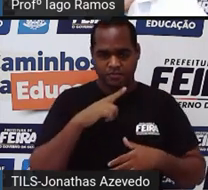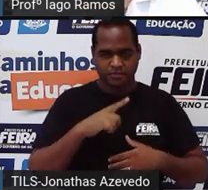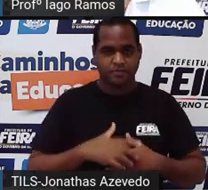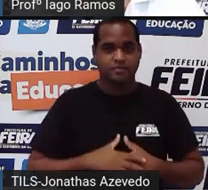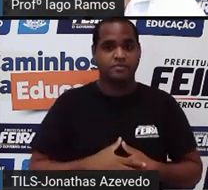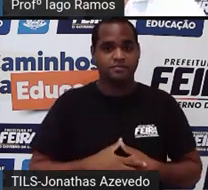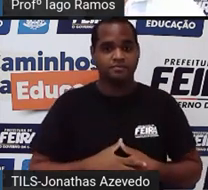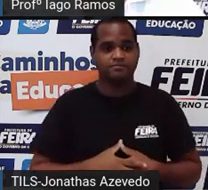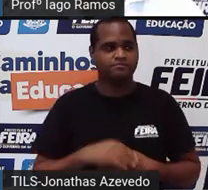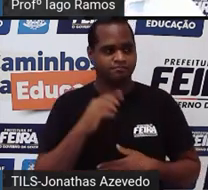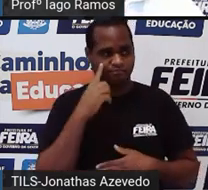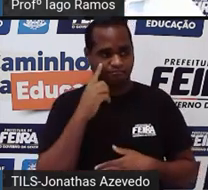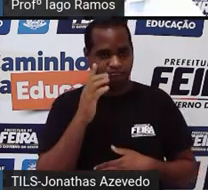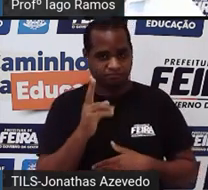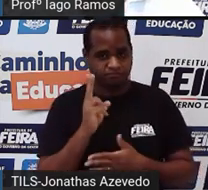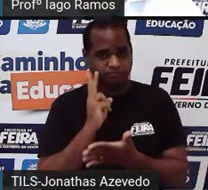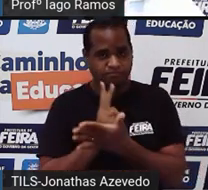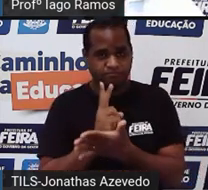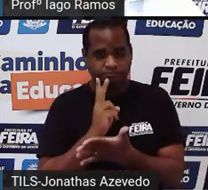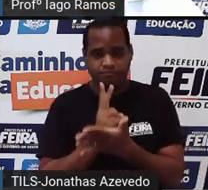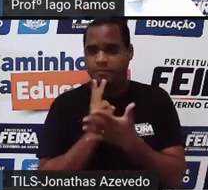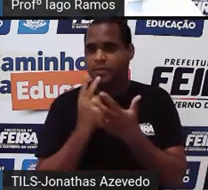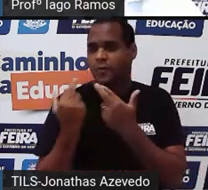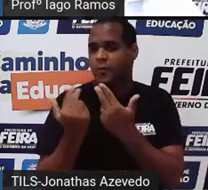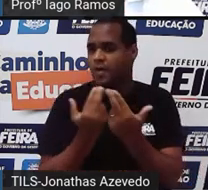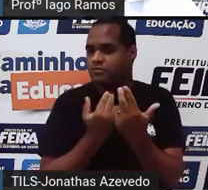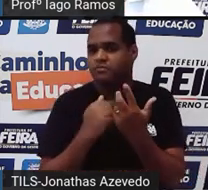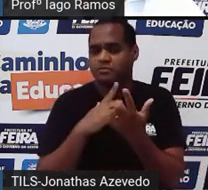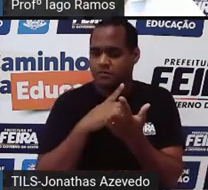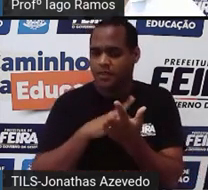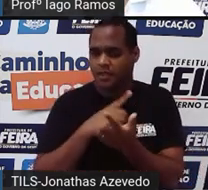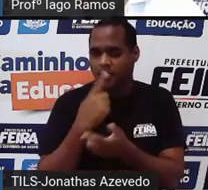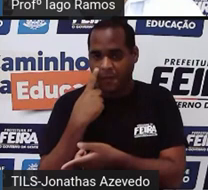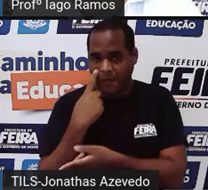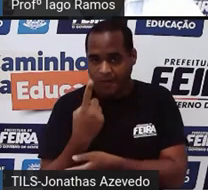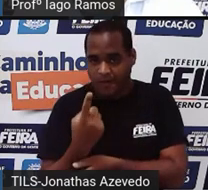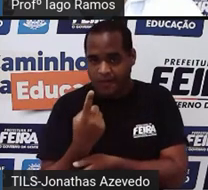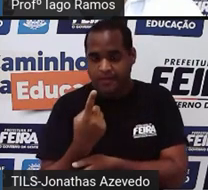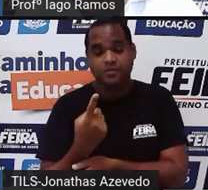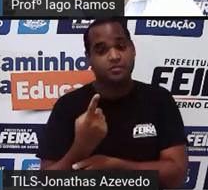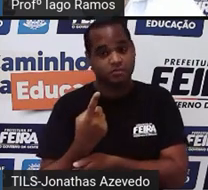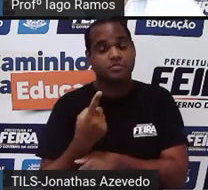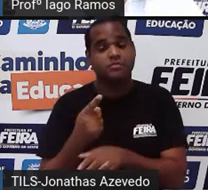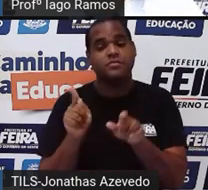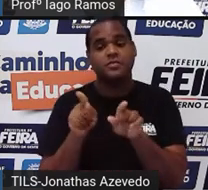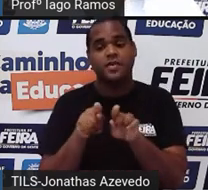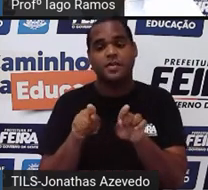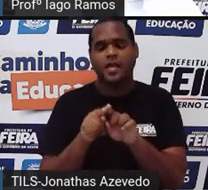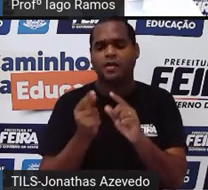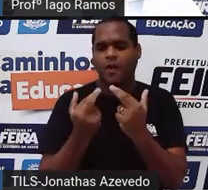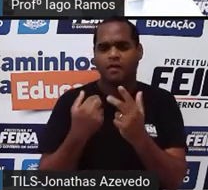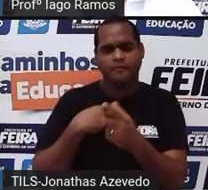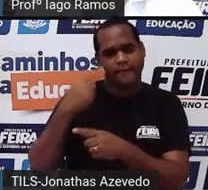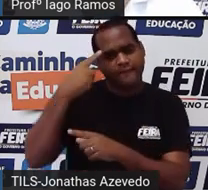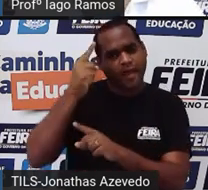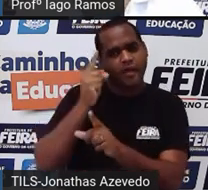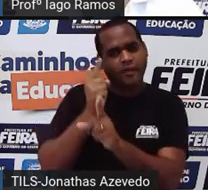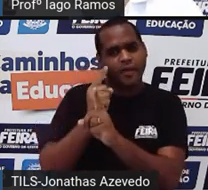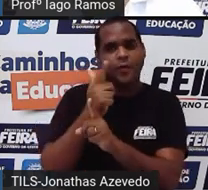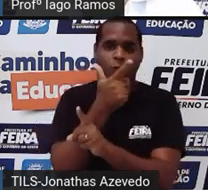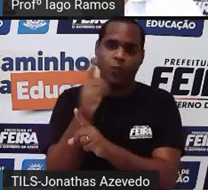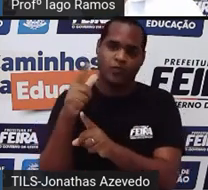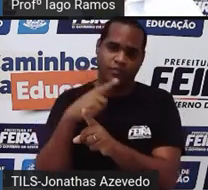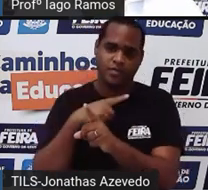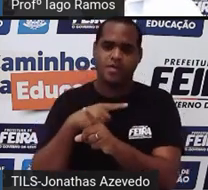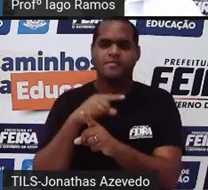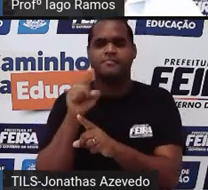levando sempre na mesma direção olha só tá e aí quando eu achar esse outro ponto